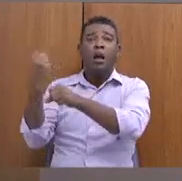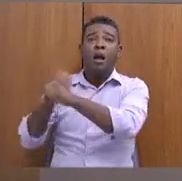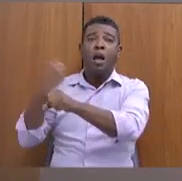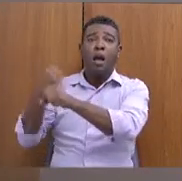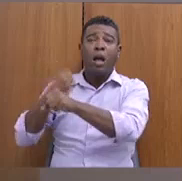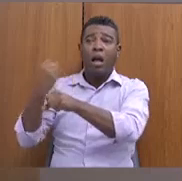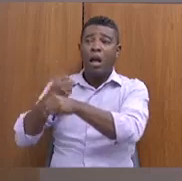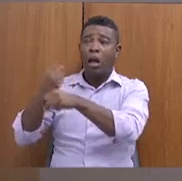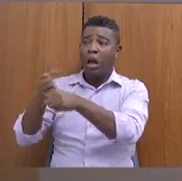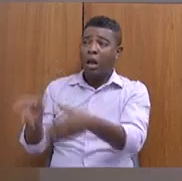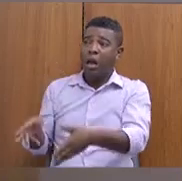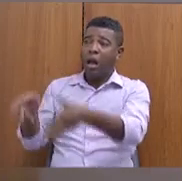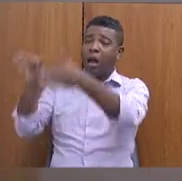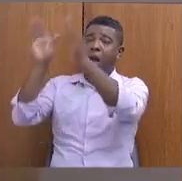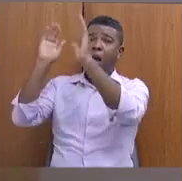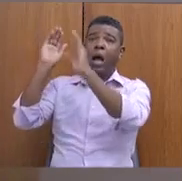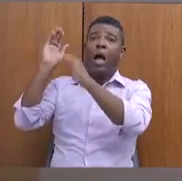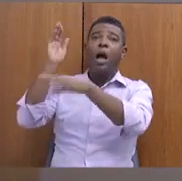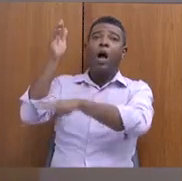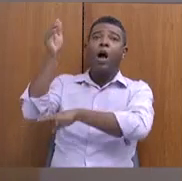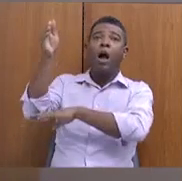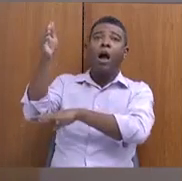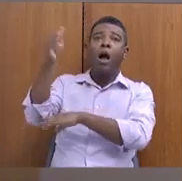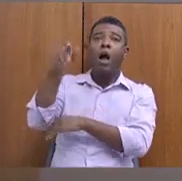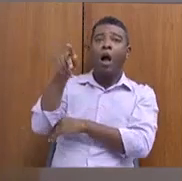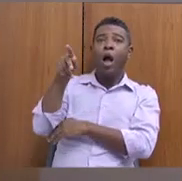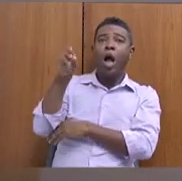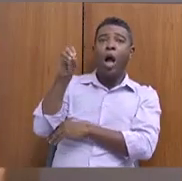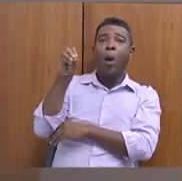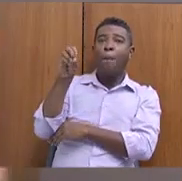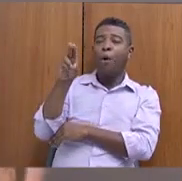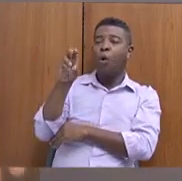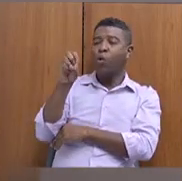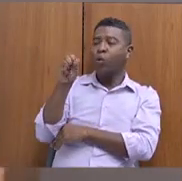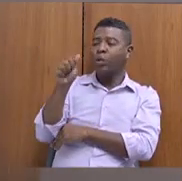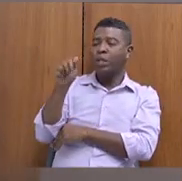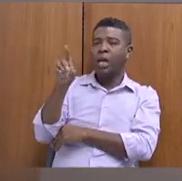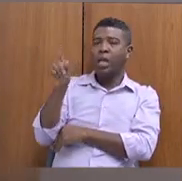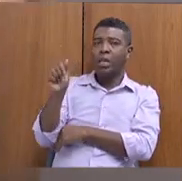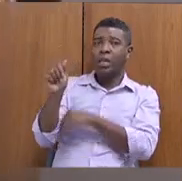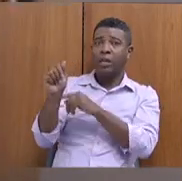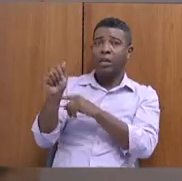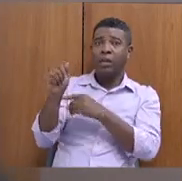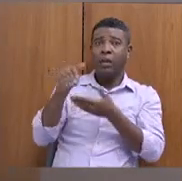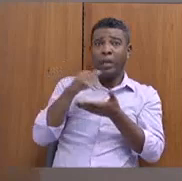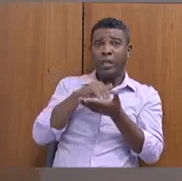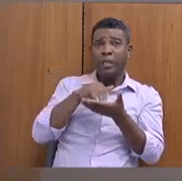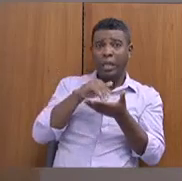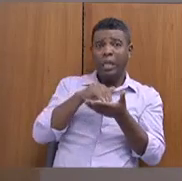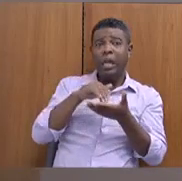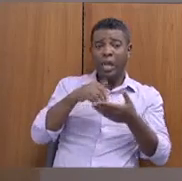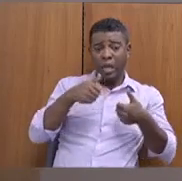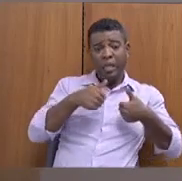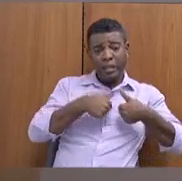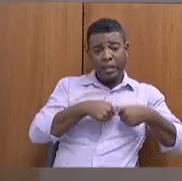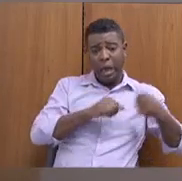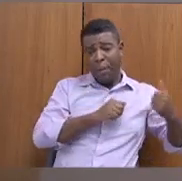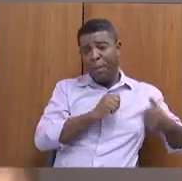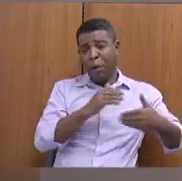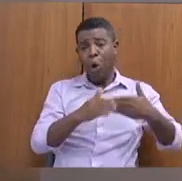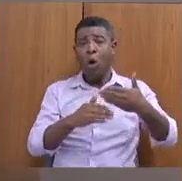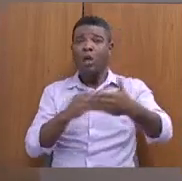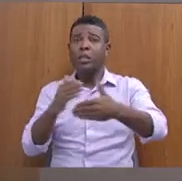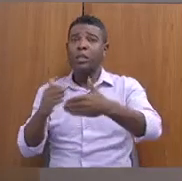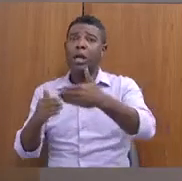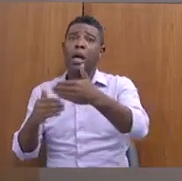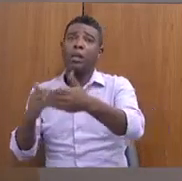exemplo. Então, secretário, essa secretaria faz parte do processo de legalização e